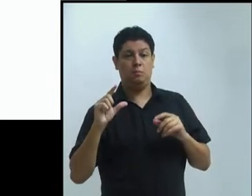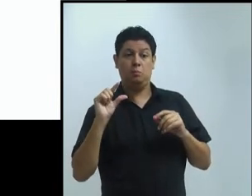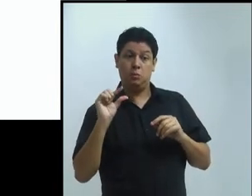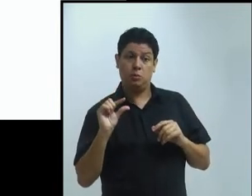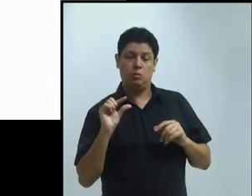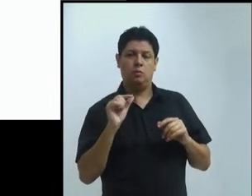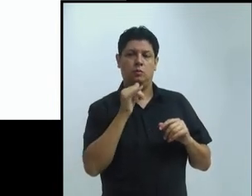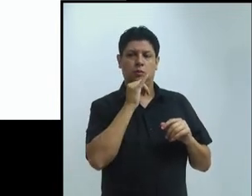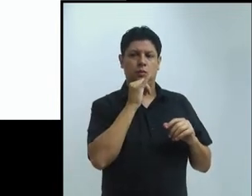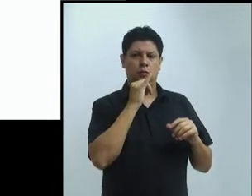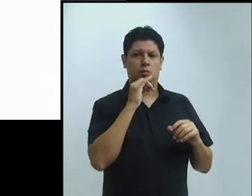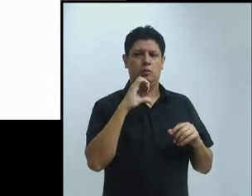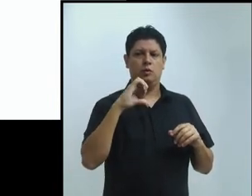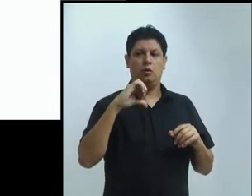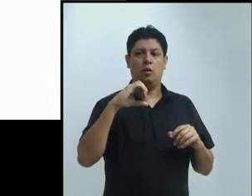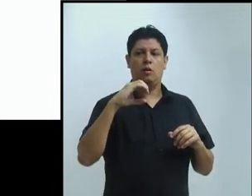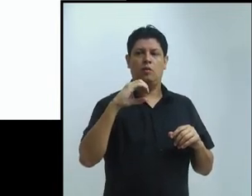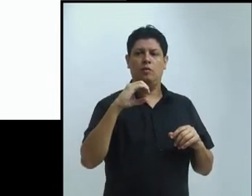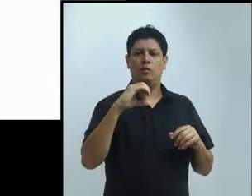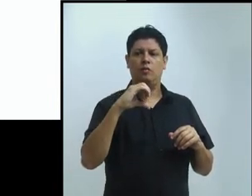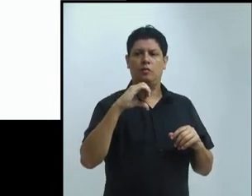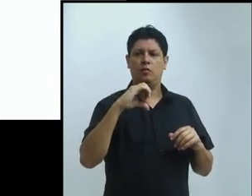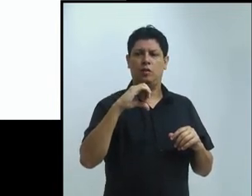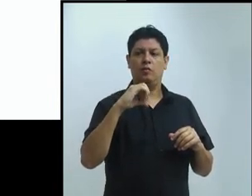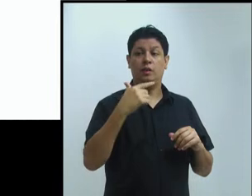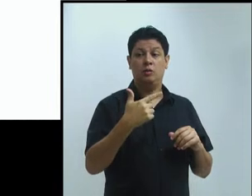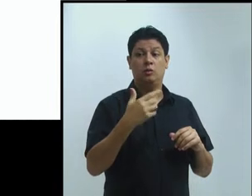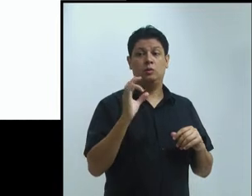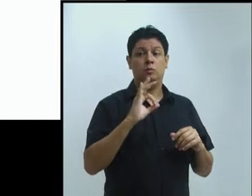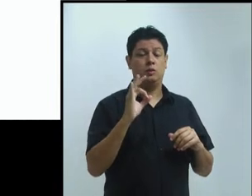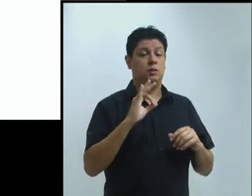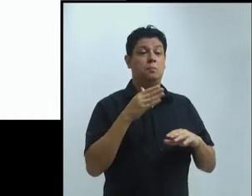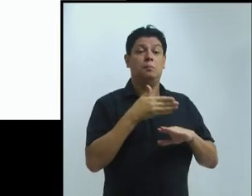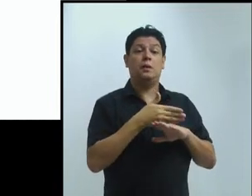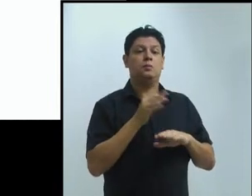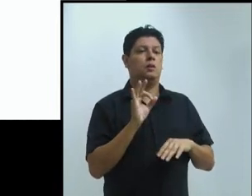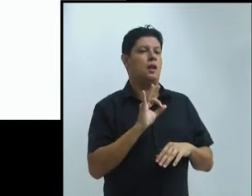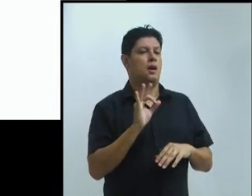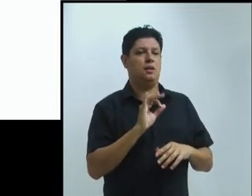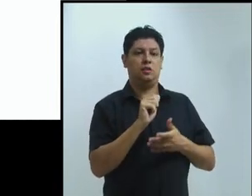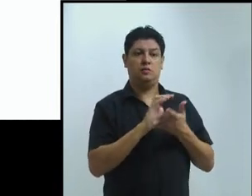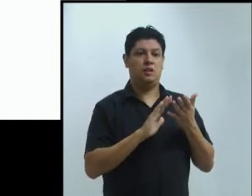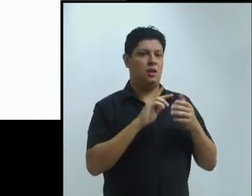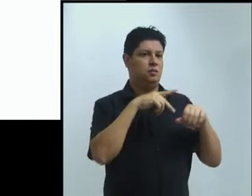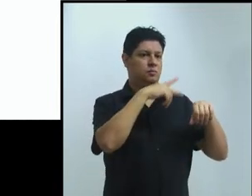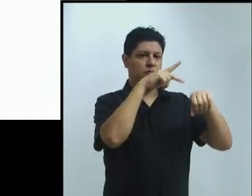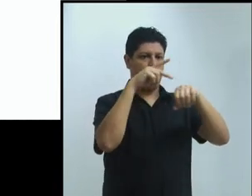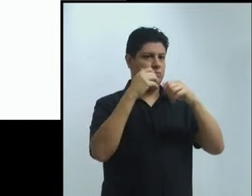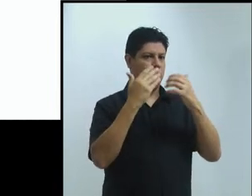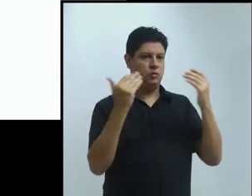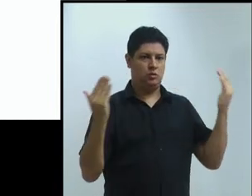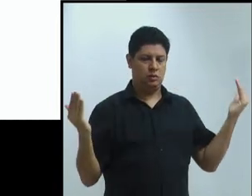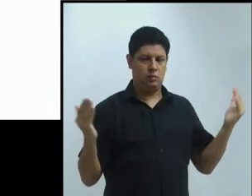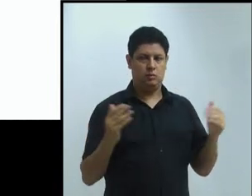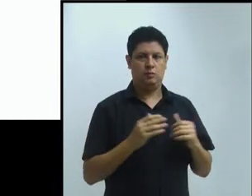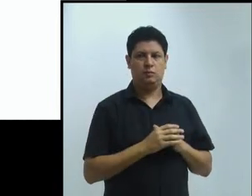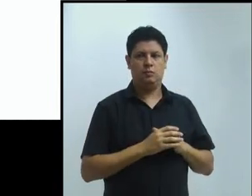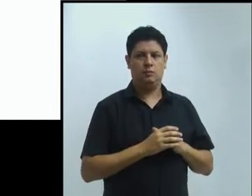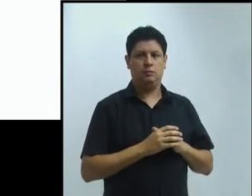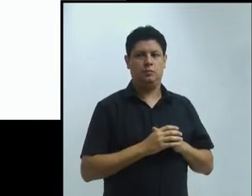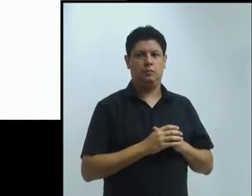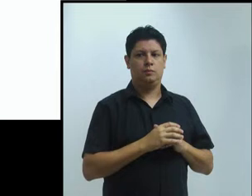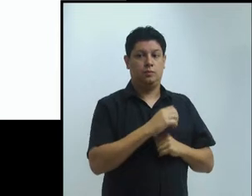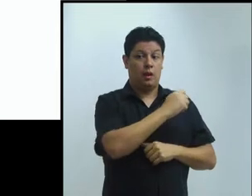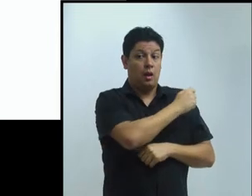pelo menos os que responderam ao questionário. Já os docentes,